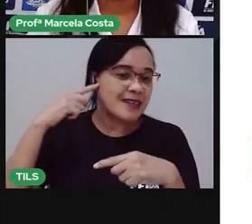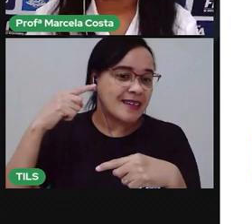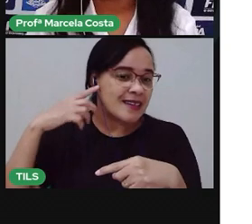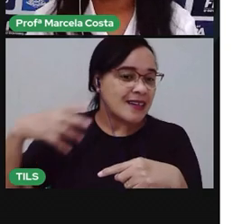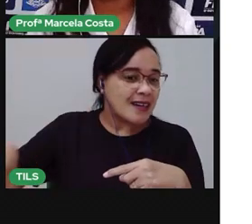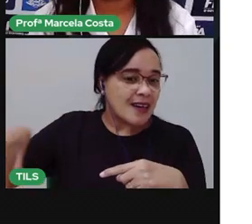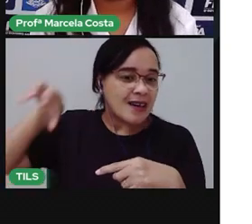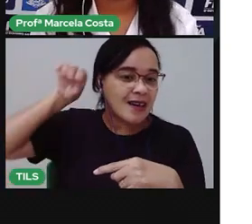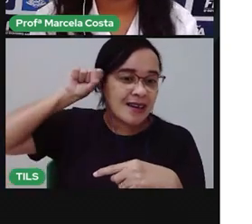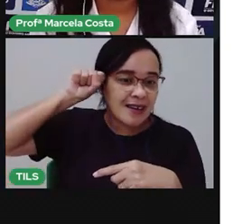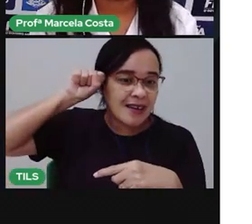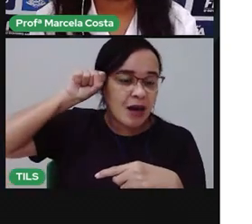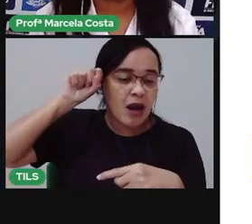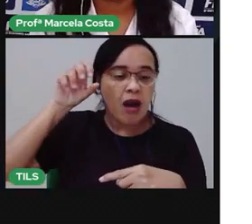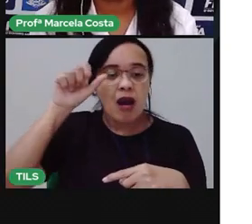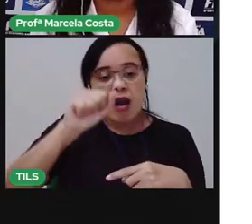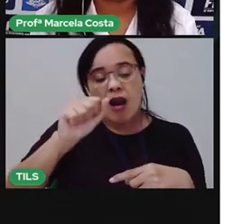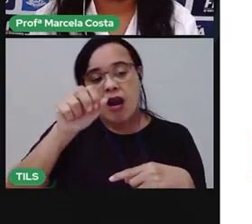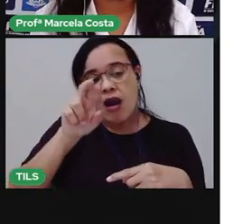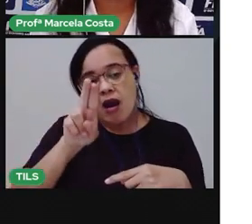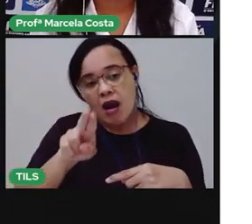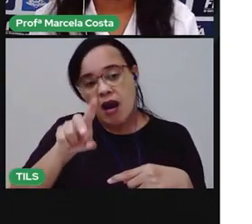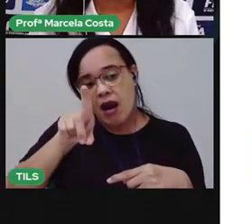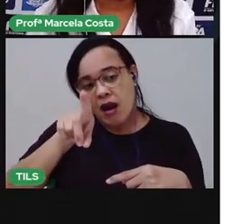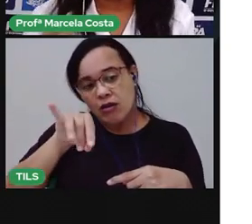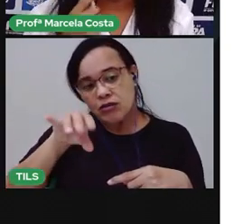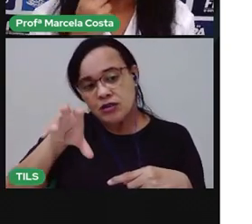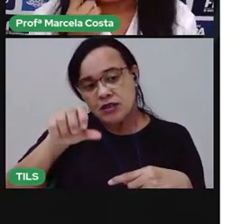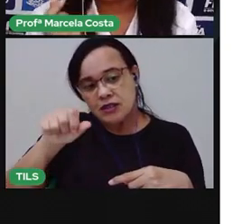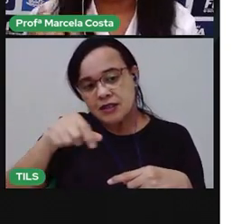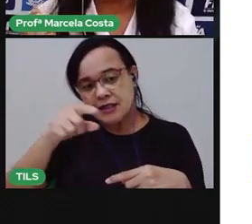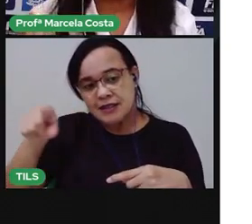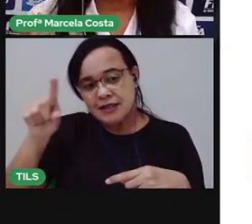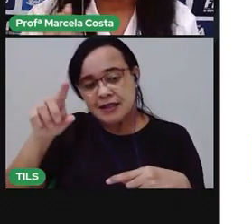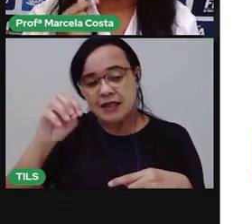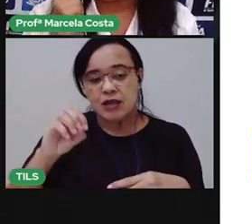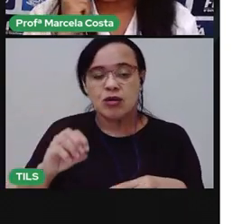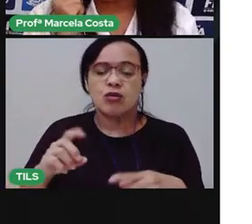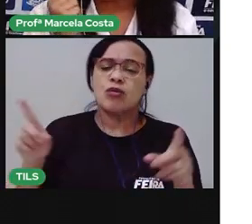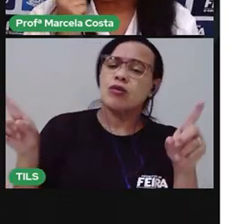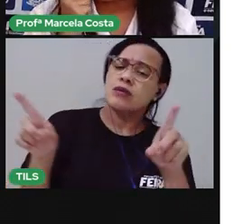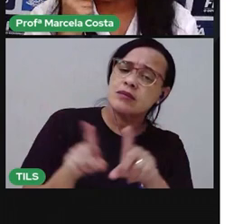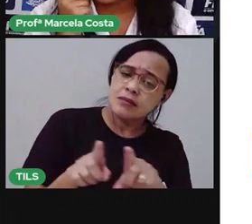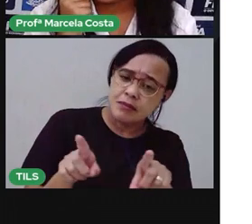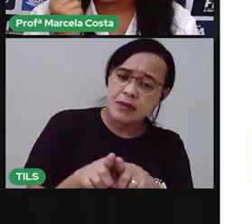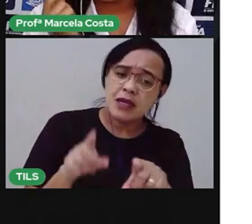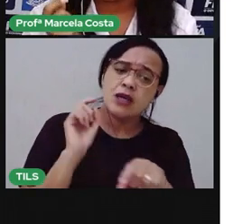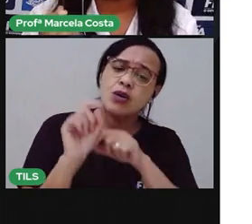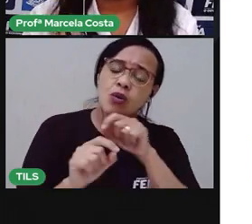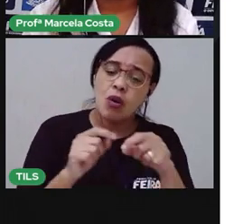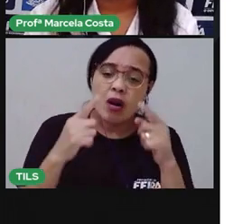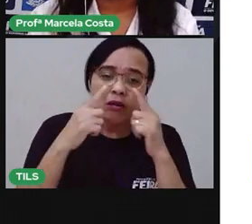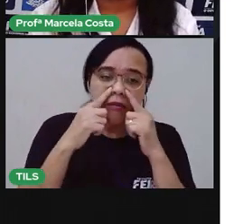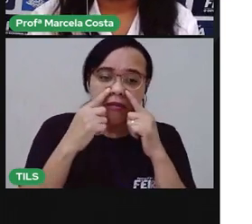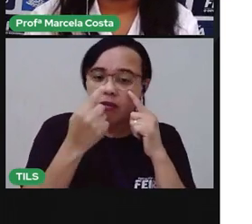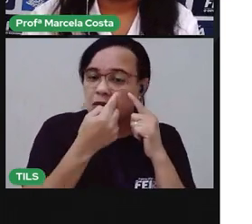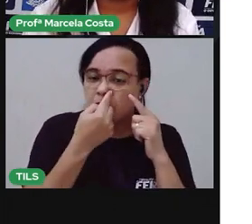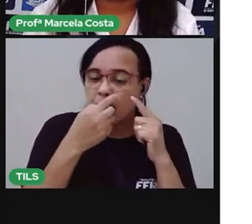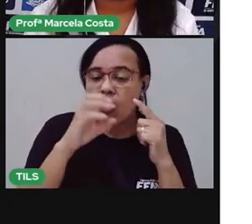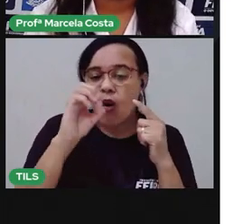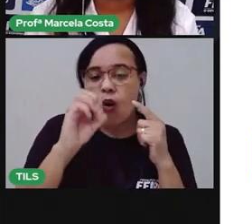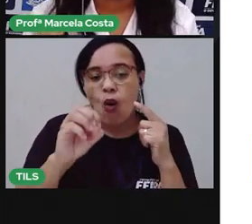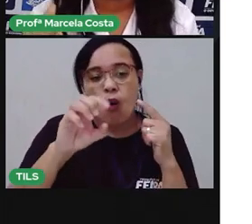ouvir músicas, ouvir sons diversos. E o olfato, está relacionado ao nariz, nos